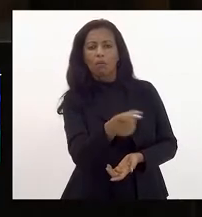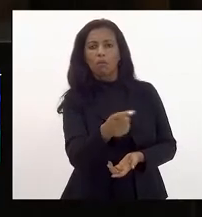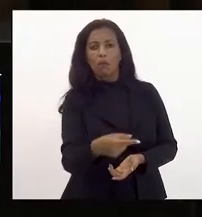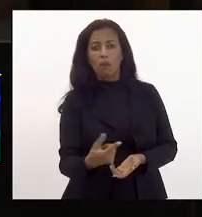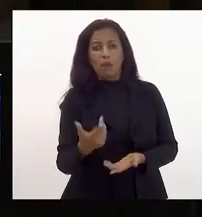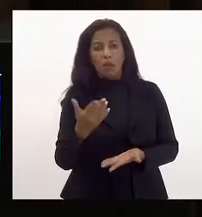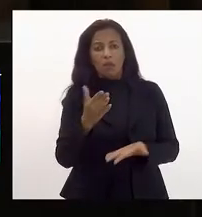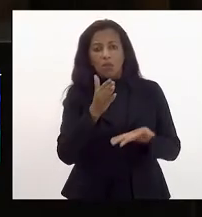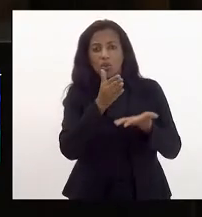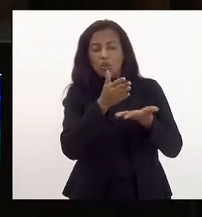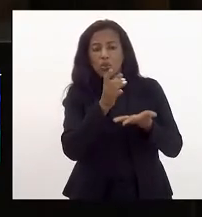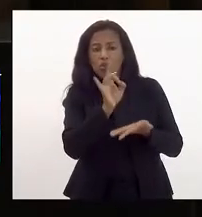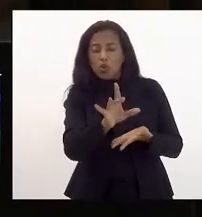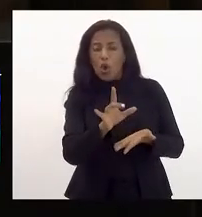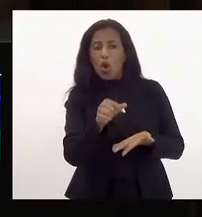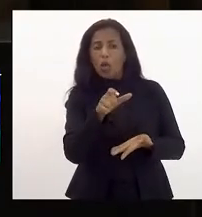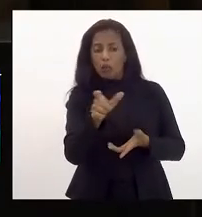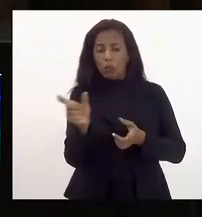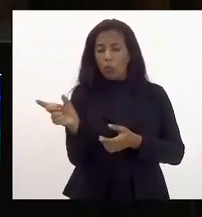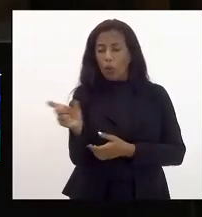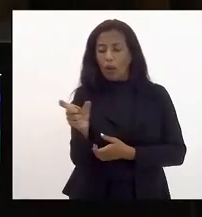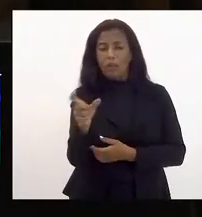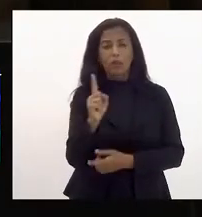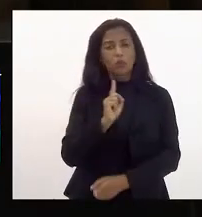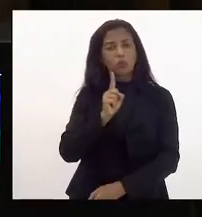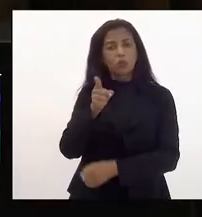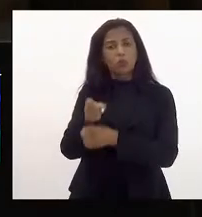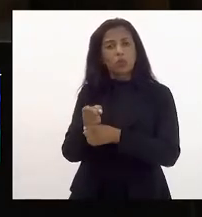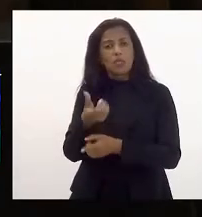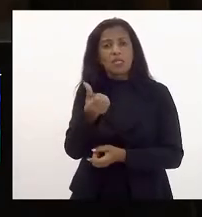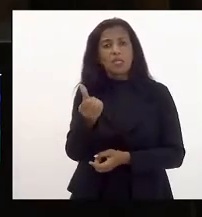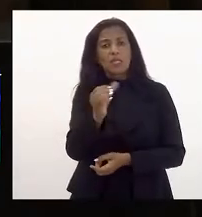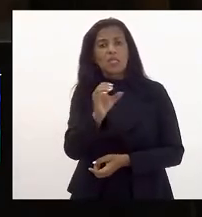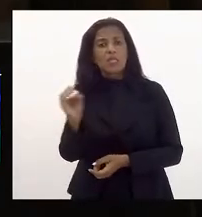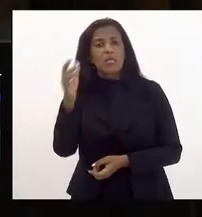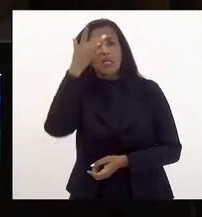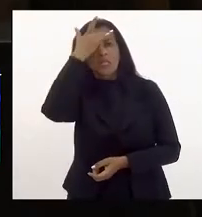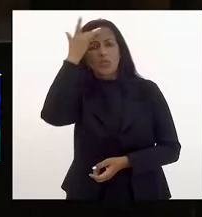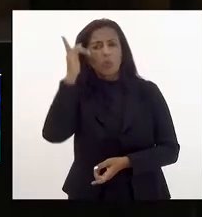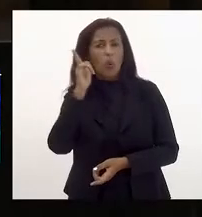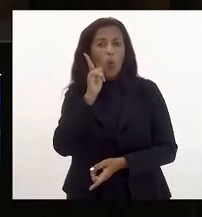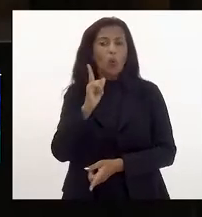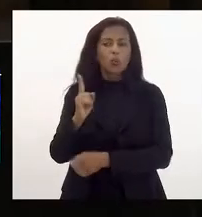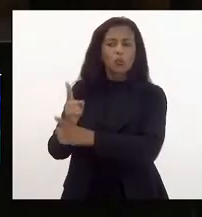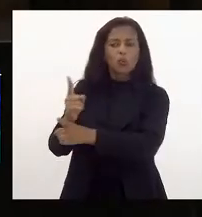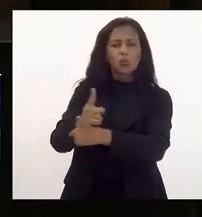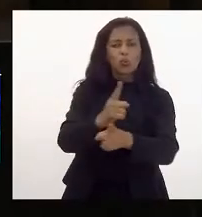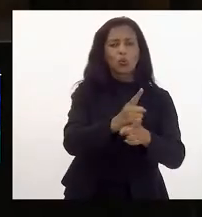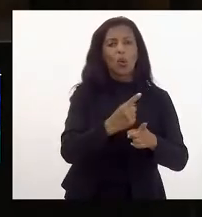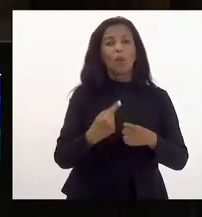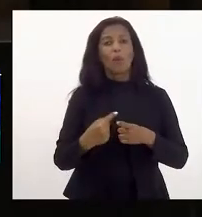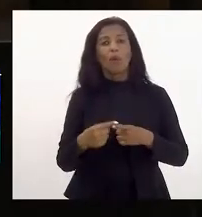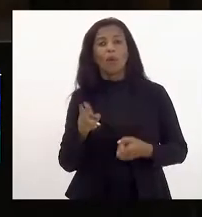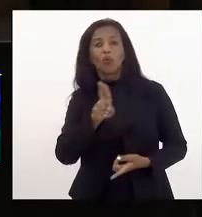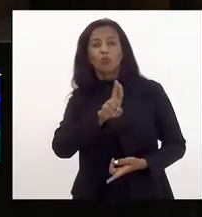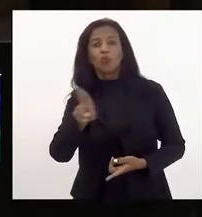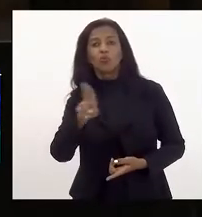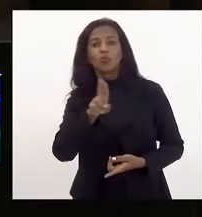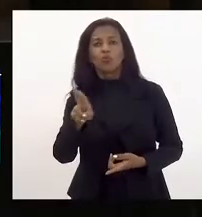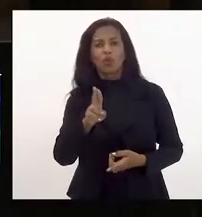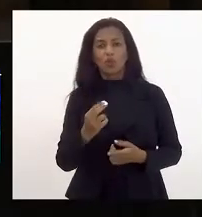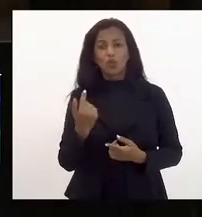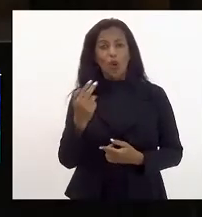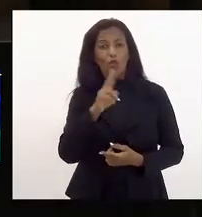apenas a prefeitura só conseguiu achar 600 pessoas porque os nomes que iam eram só